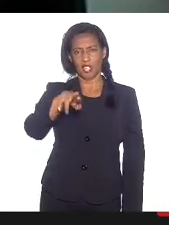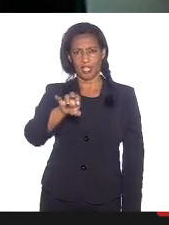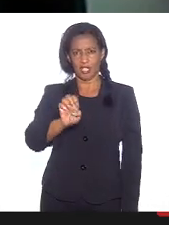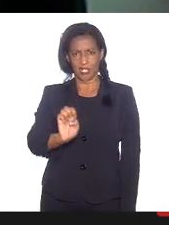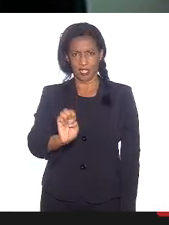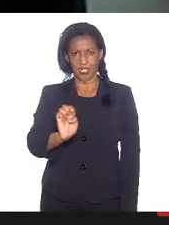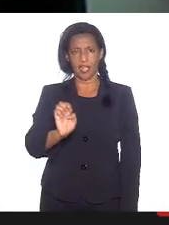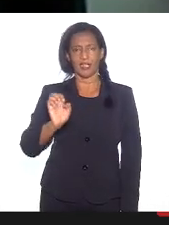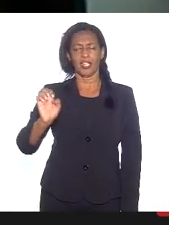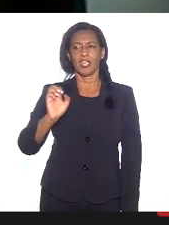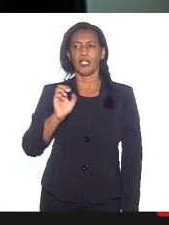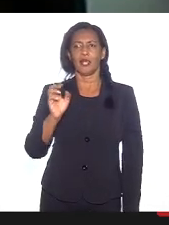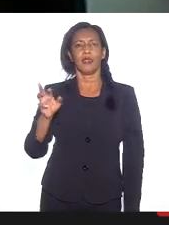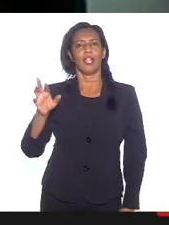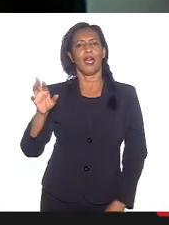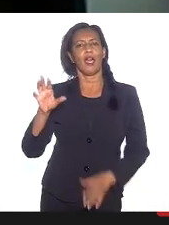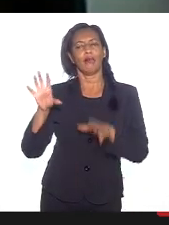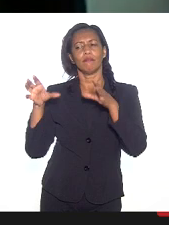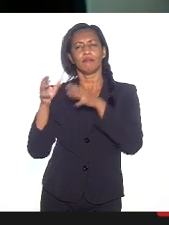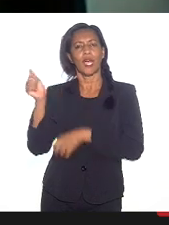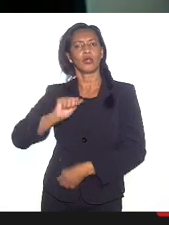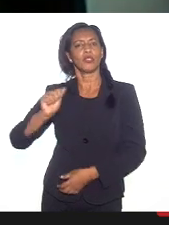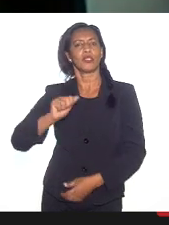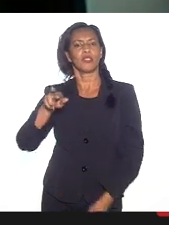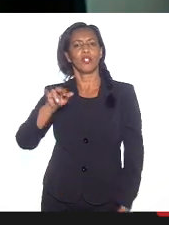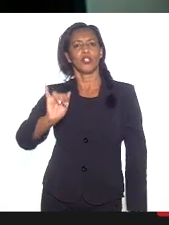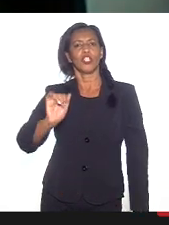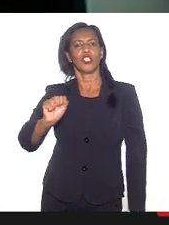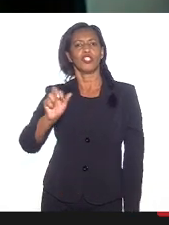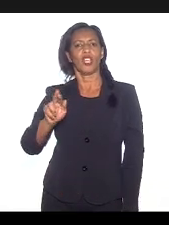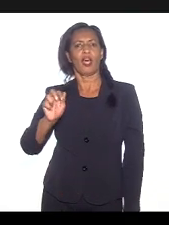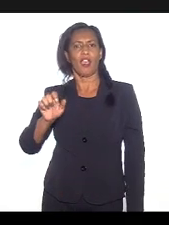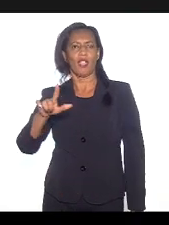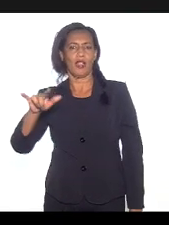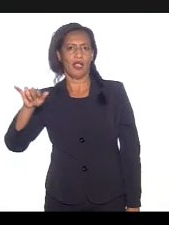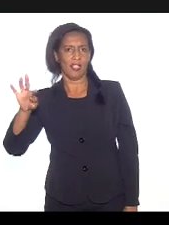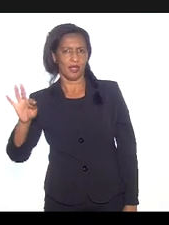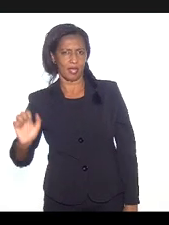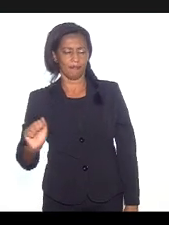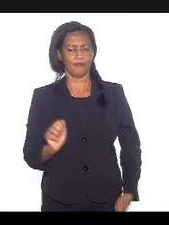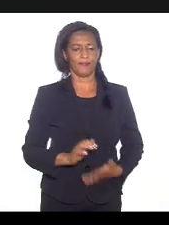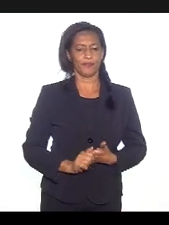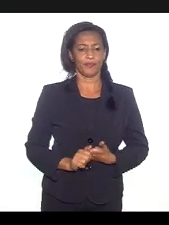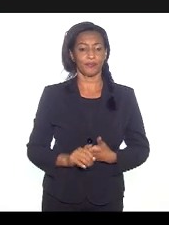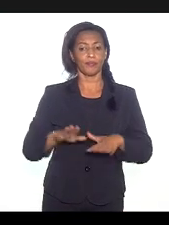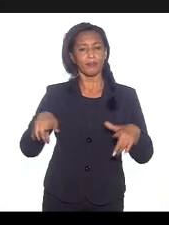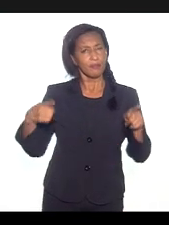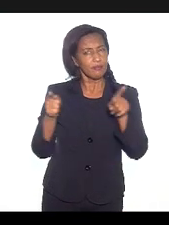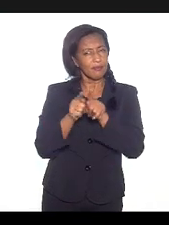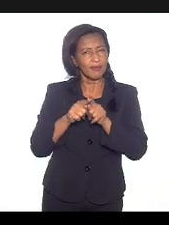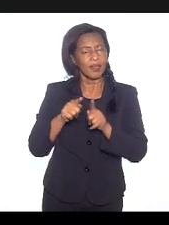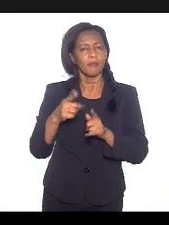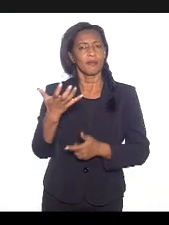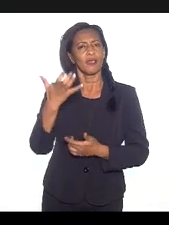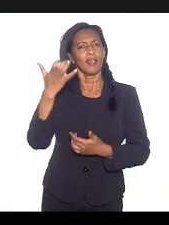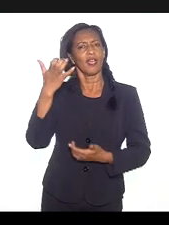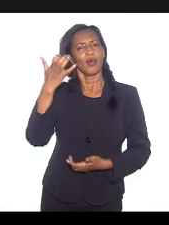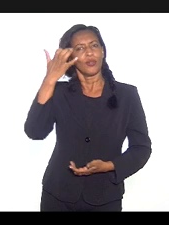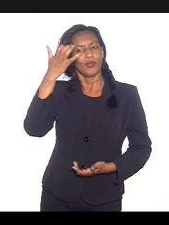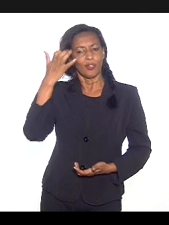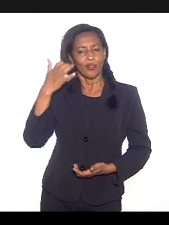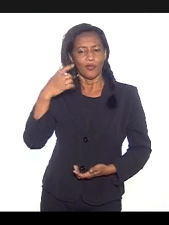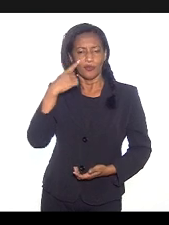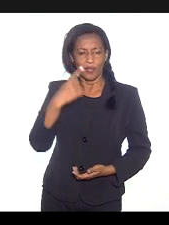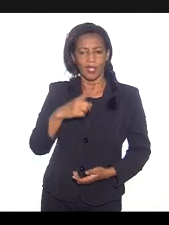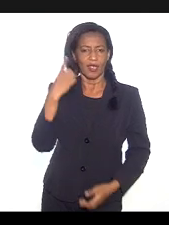Religiosa Israelita que está conosco, da professora Alana Laje, que também nos acompanha e quero registrar que já está